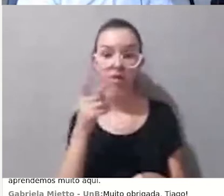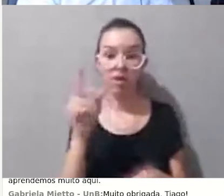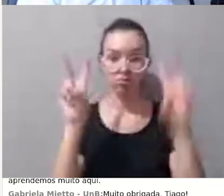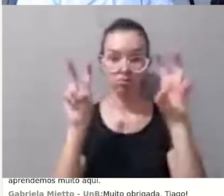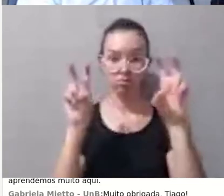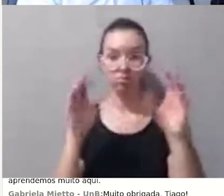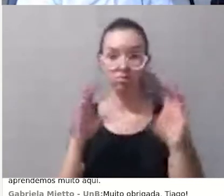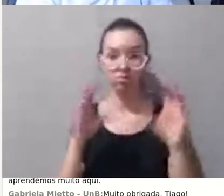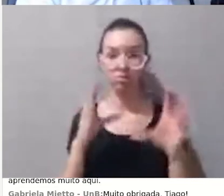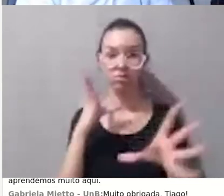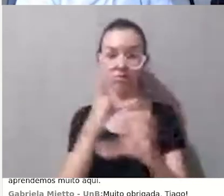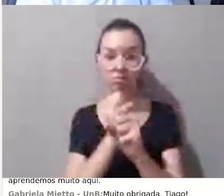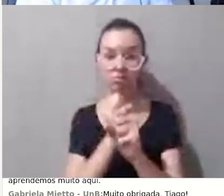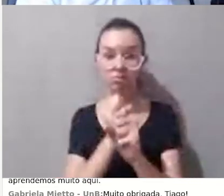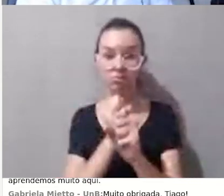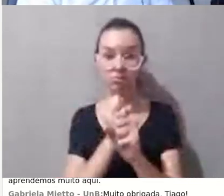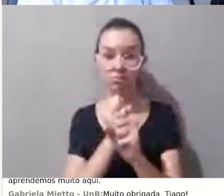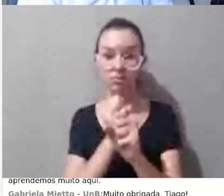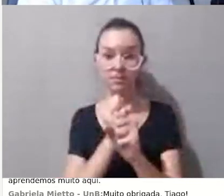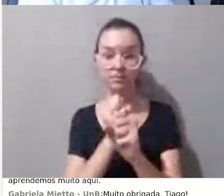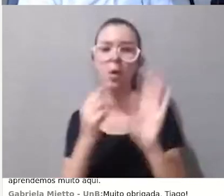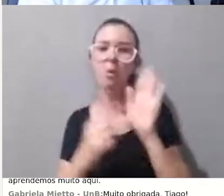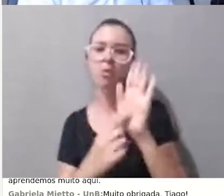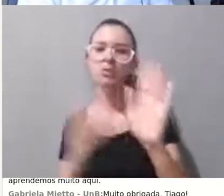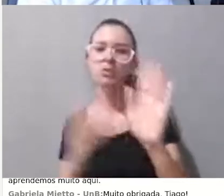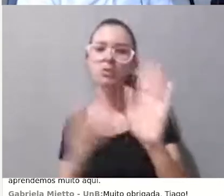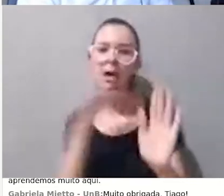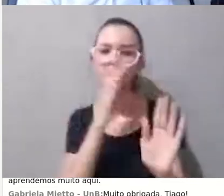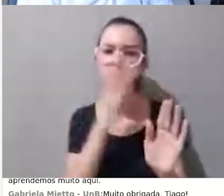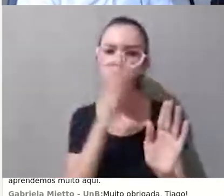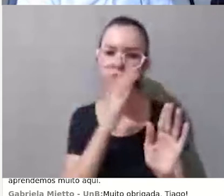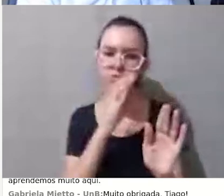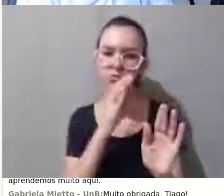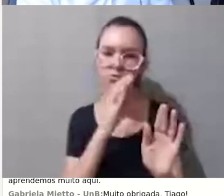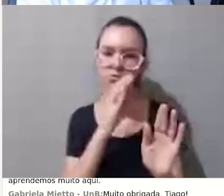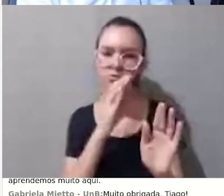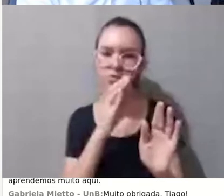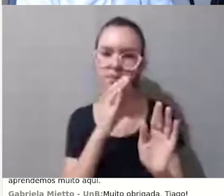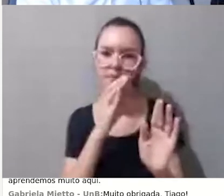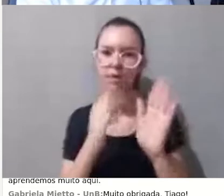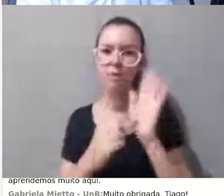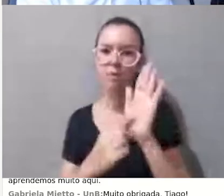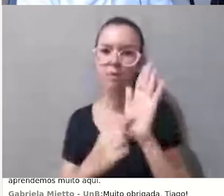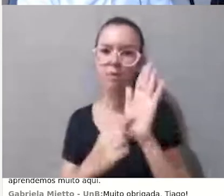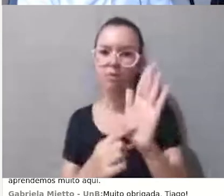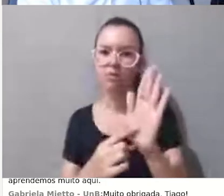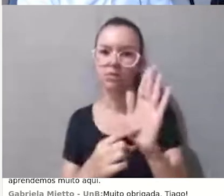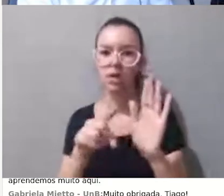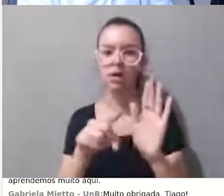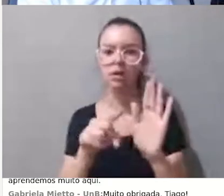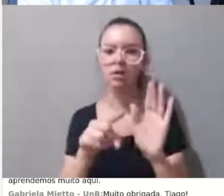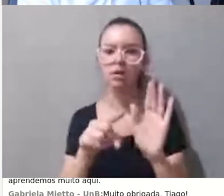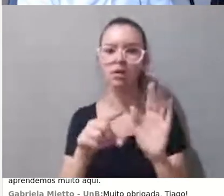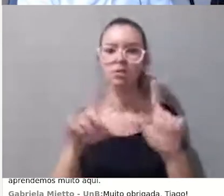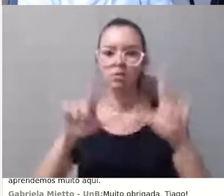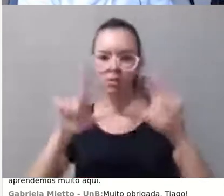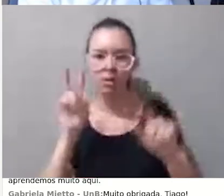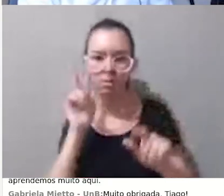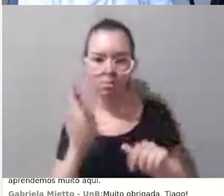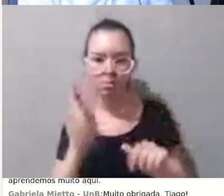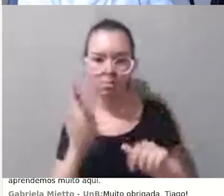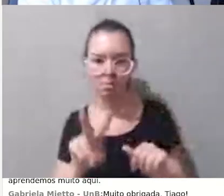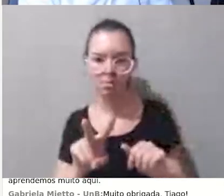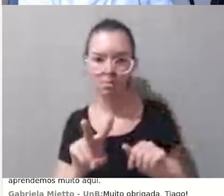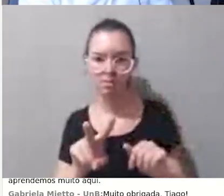recurso de avaliação das notas, né? Primeiro, só fazer uma observação sobre essa tela que está aí, essa tela, elas são todos os